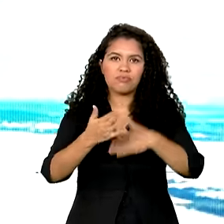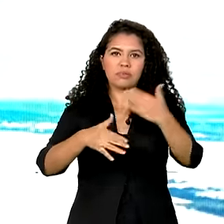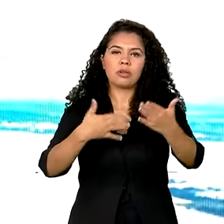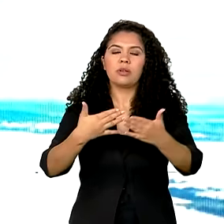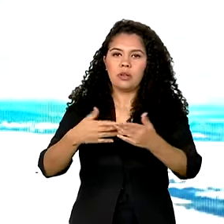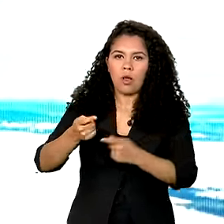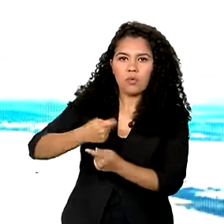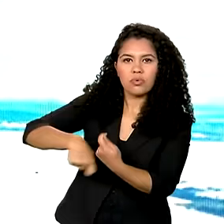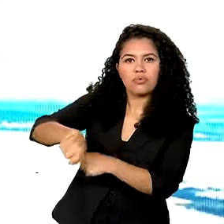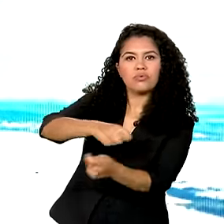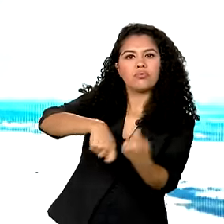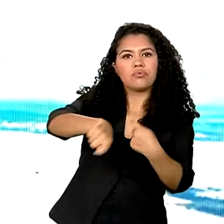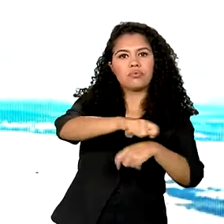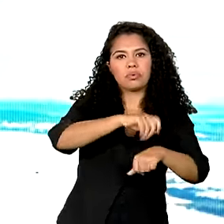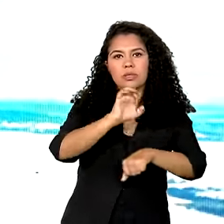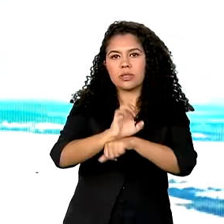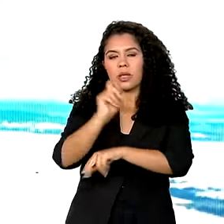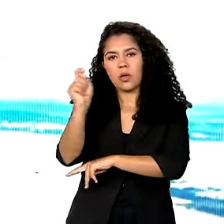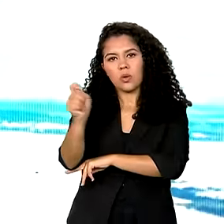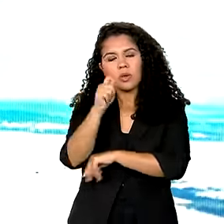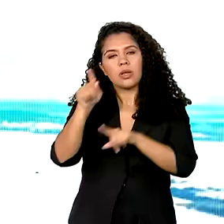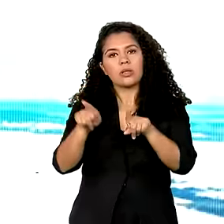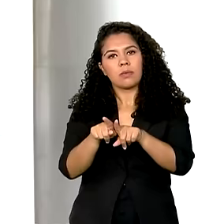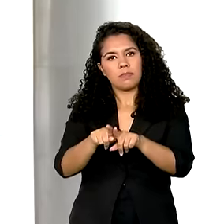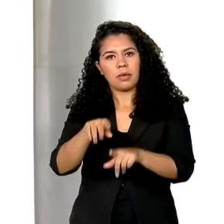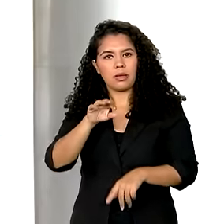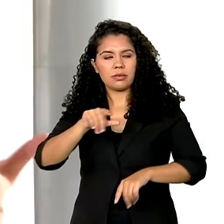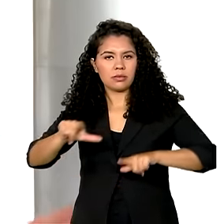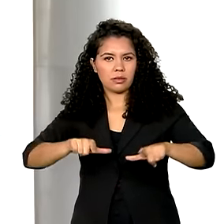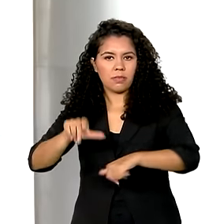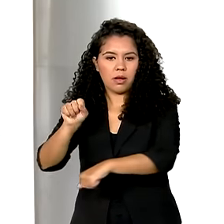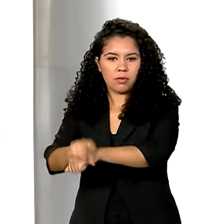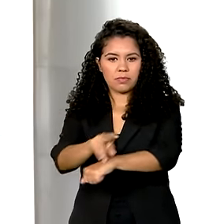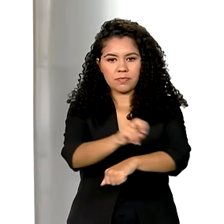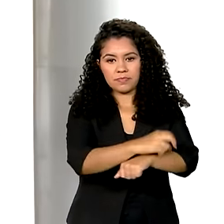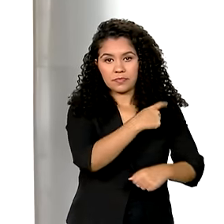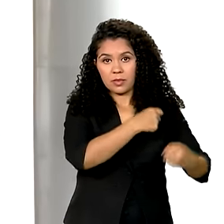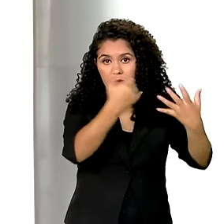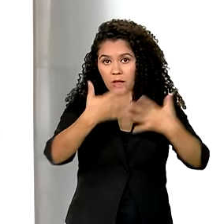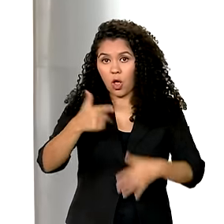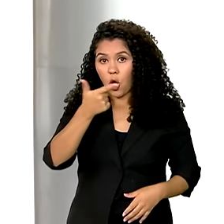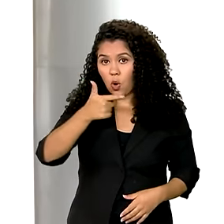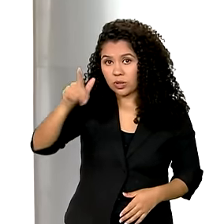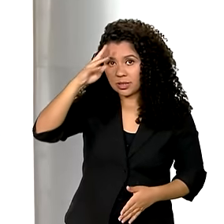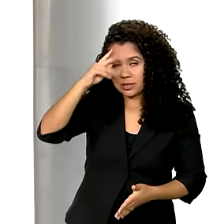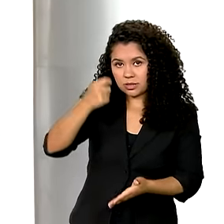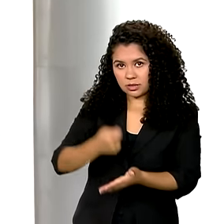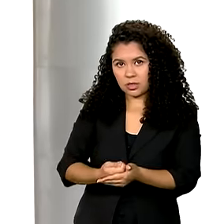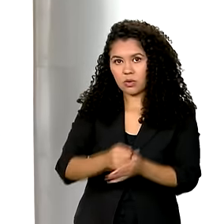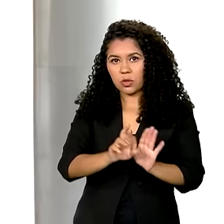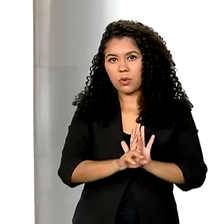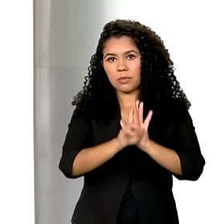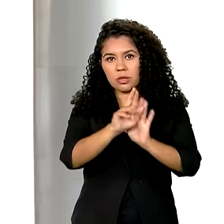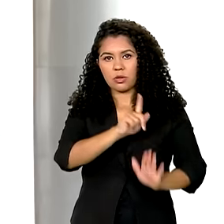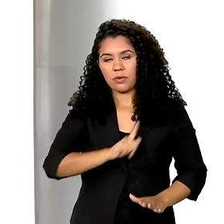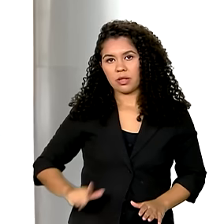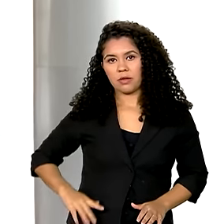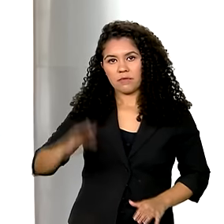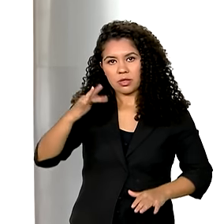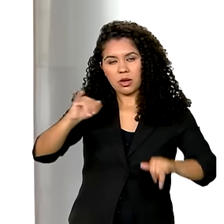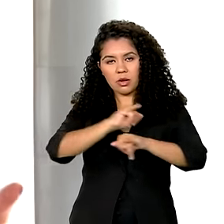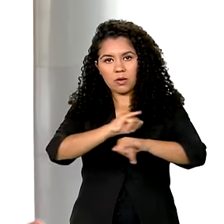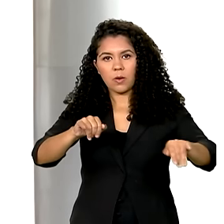a sua atividade econômica do emprego no Estado. Outra medida anunciada pelo governo por meio do Ministério da Ciência,